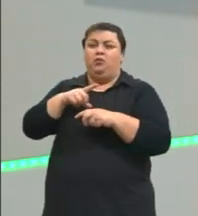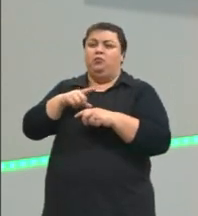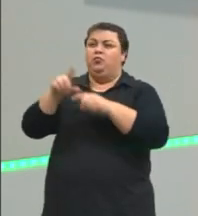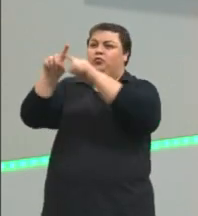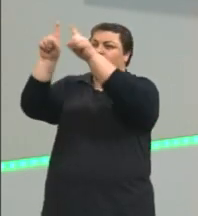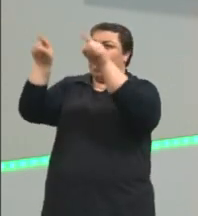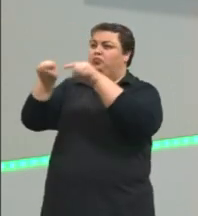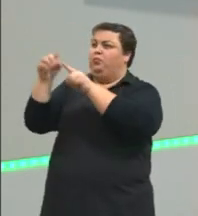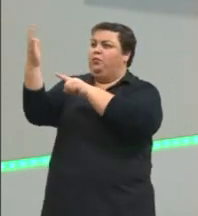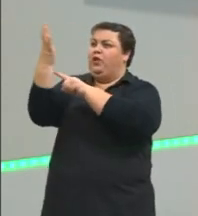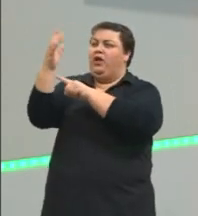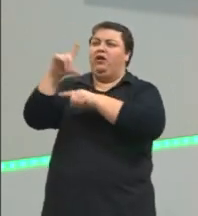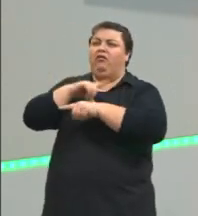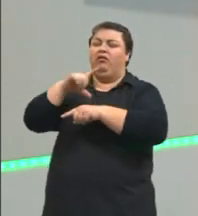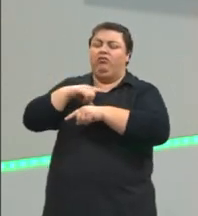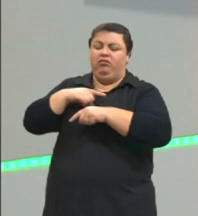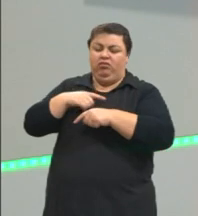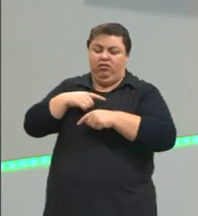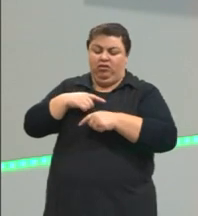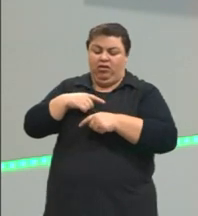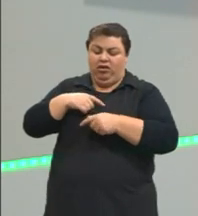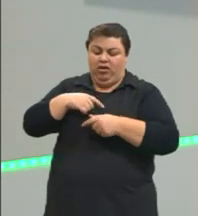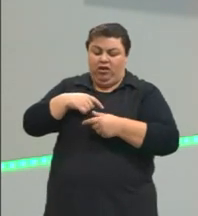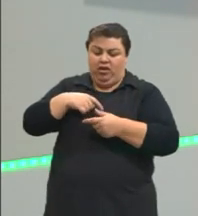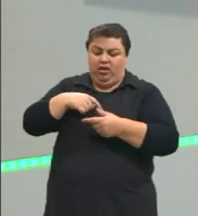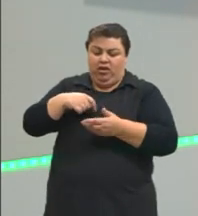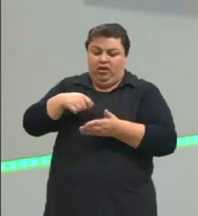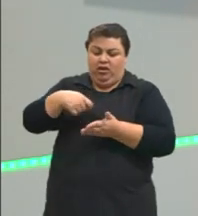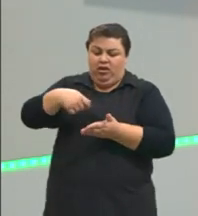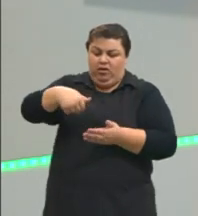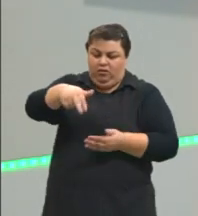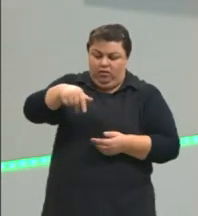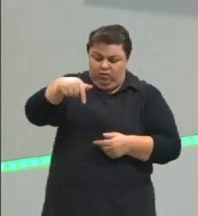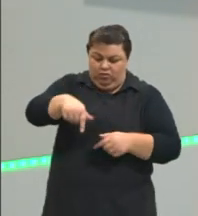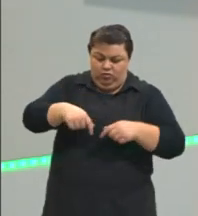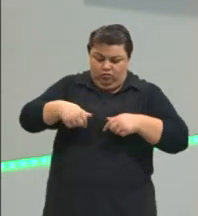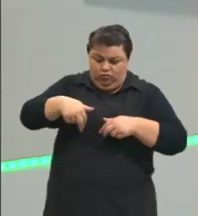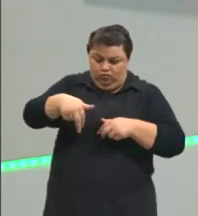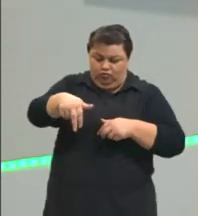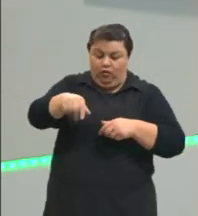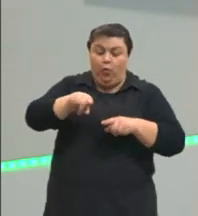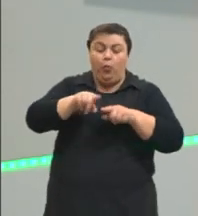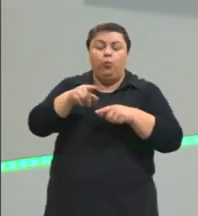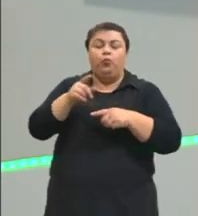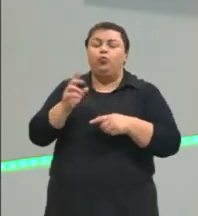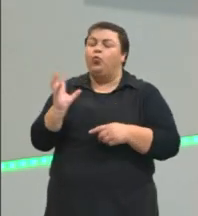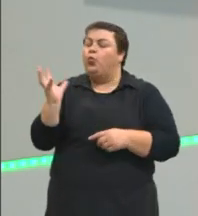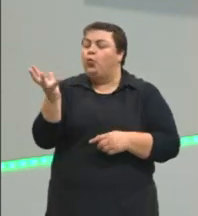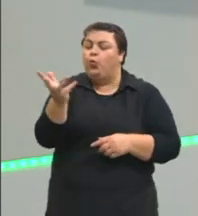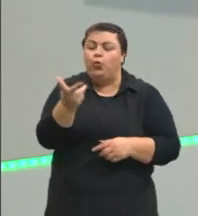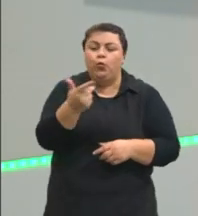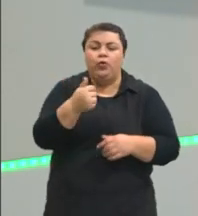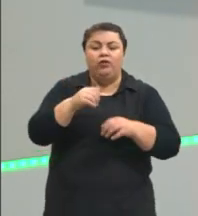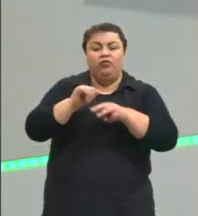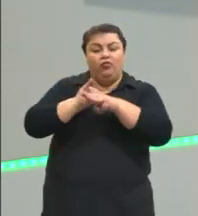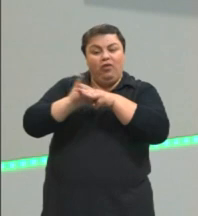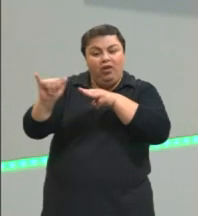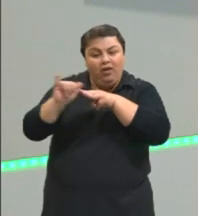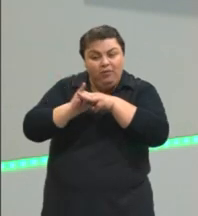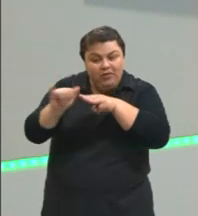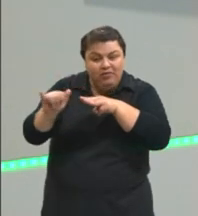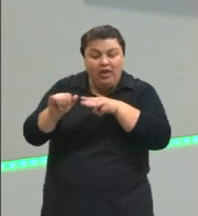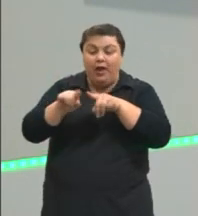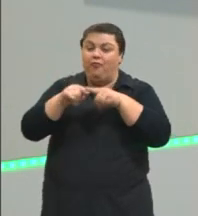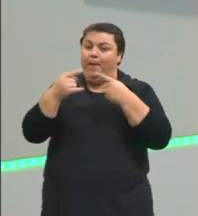tem o sinal, a gente tem marcações no chão. Tudo isso transmite mensagem. Mas para que eu entenda, eu preciso